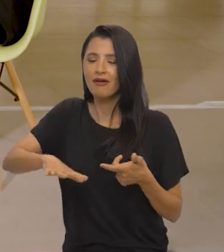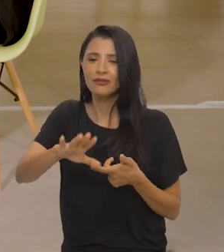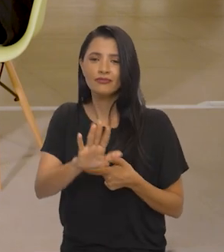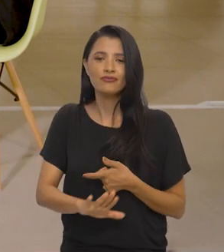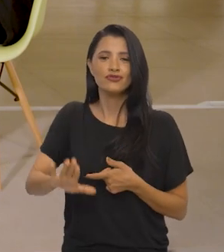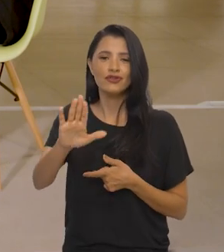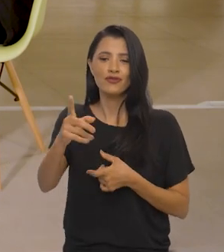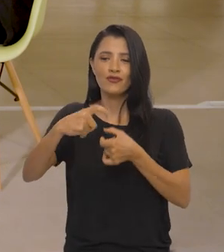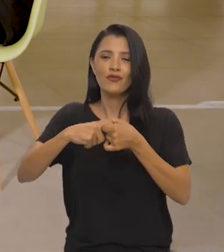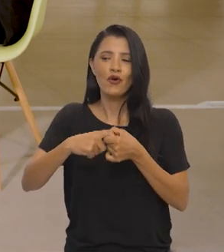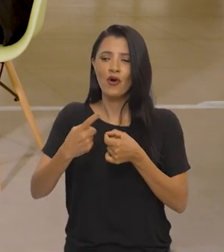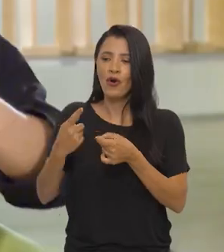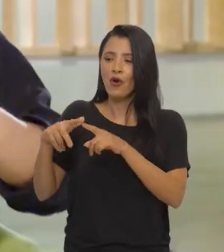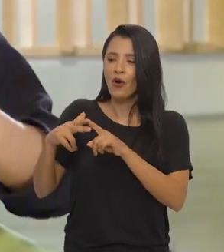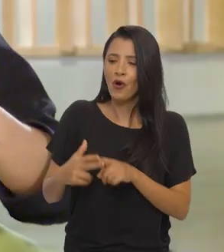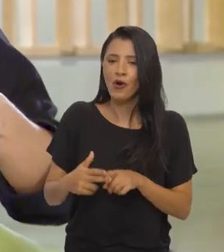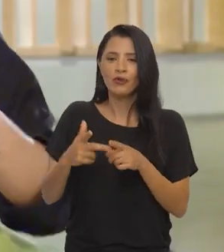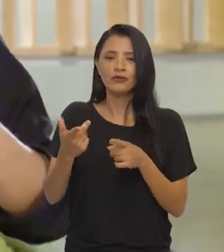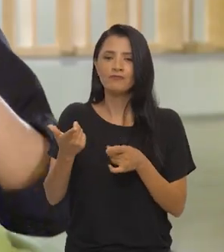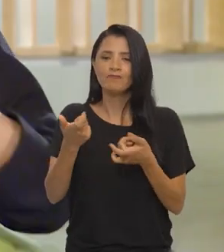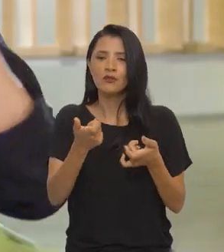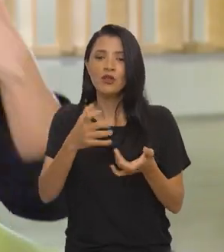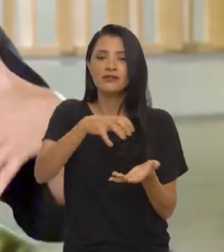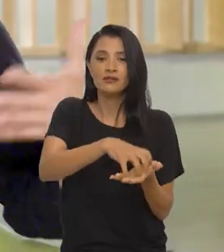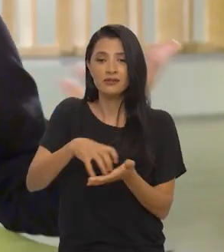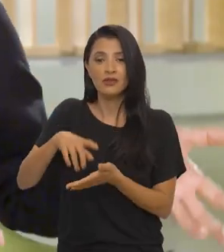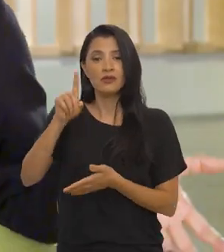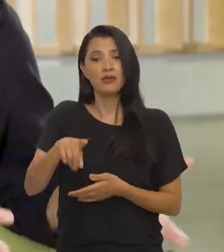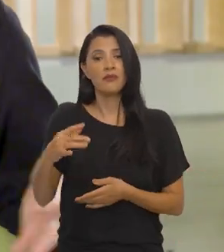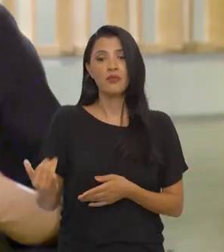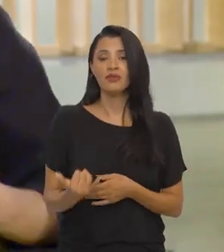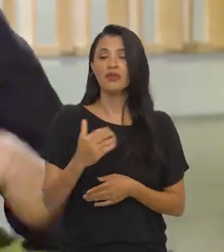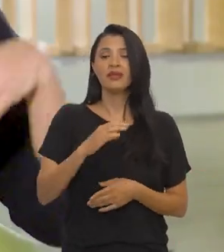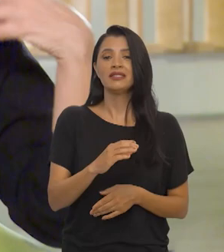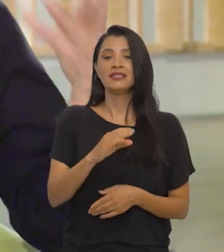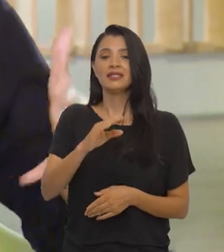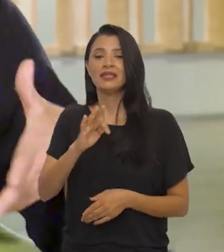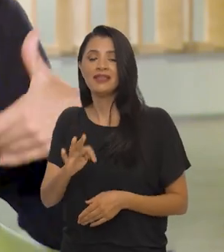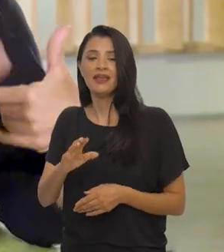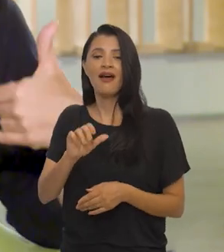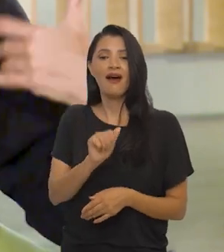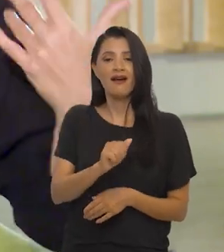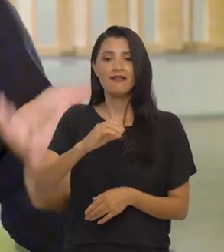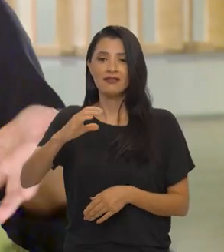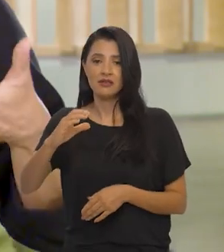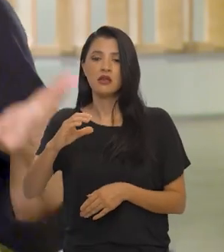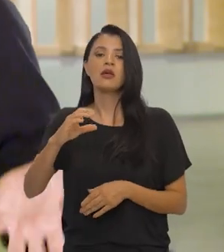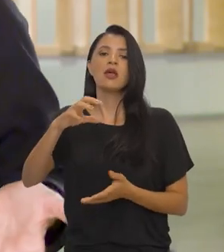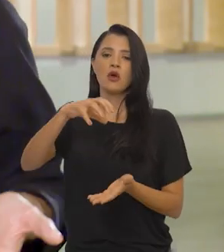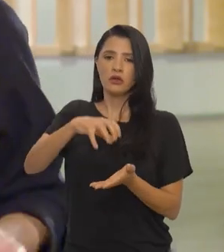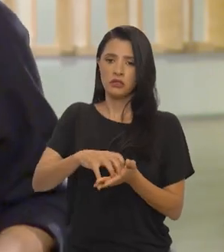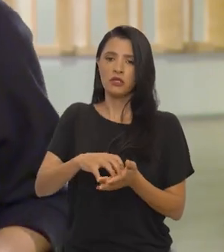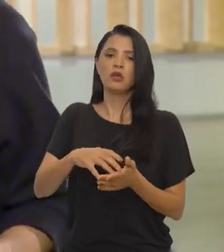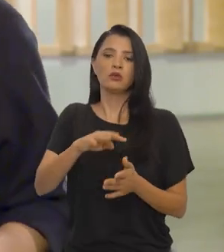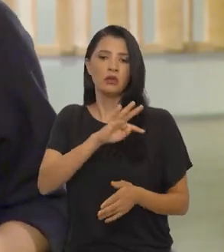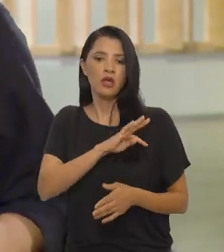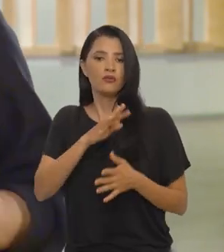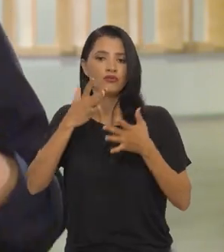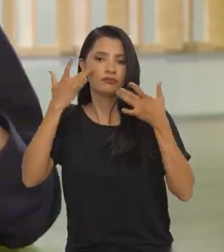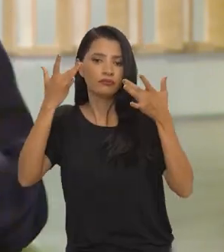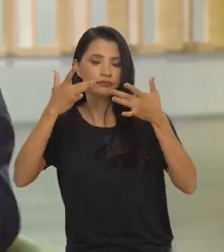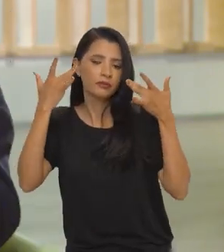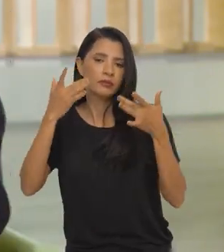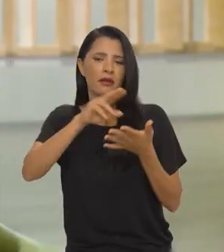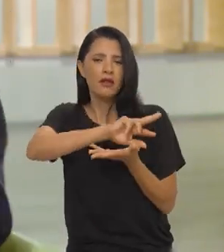no geral, recuperação de centros importantes, como o CTAC, que o Centro Técnico de Artes